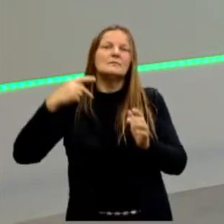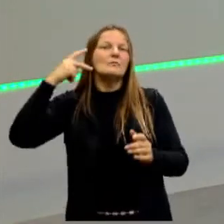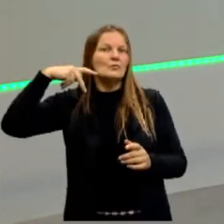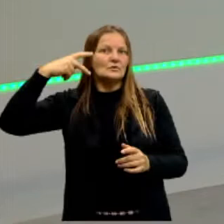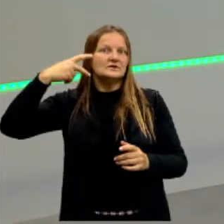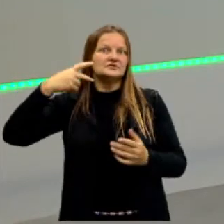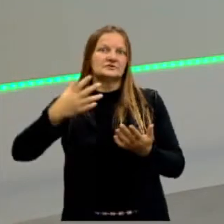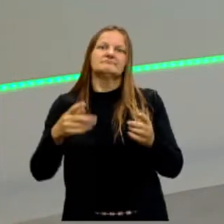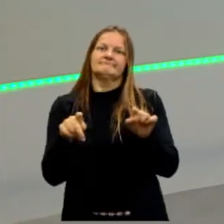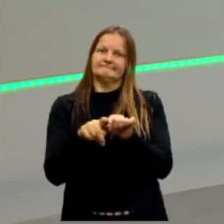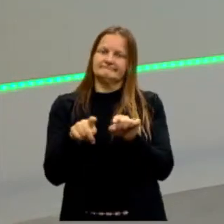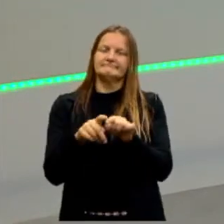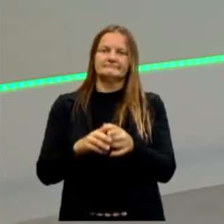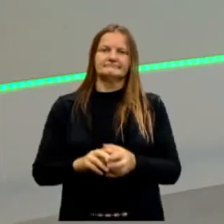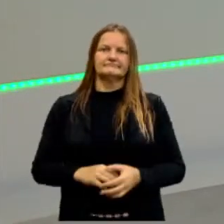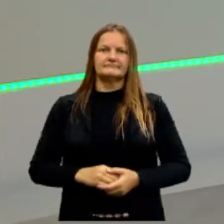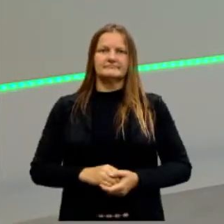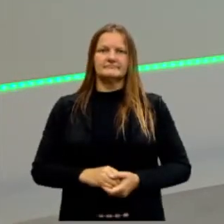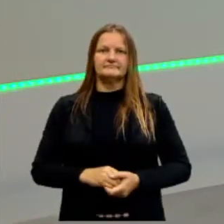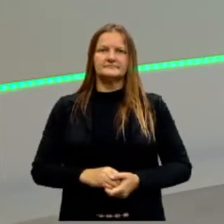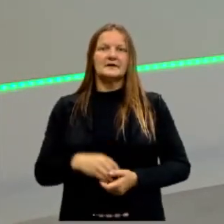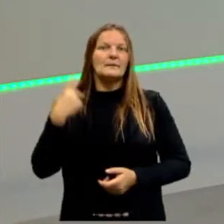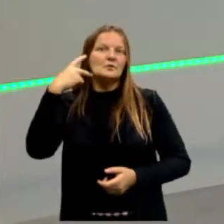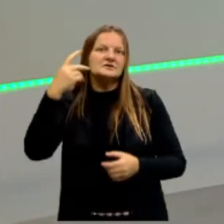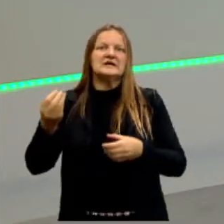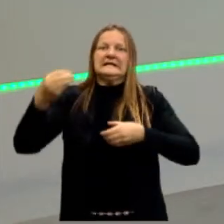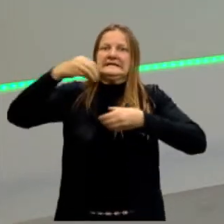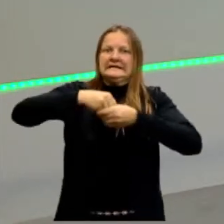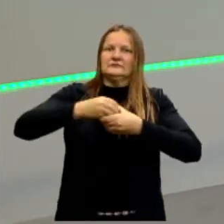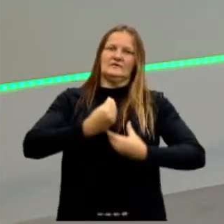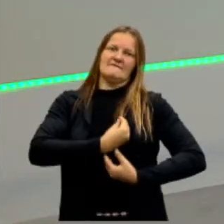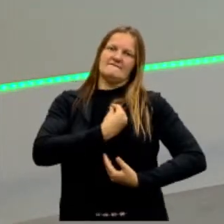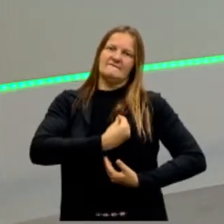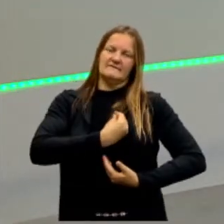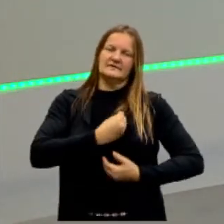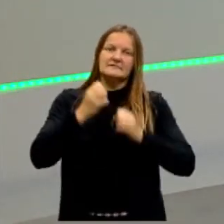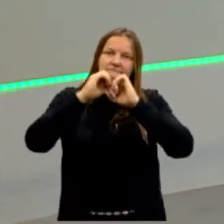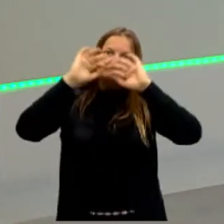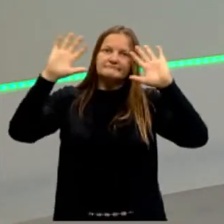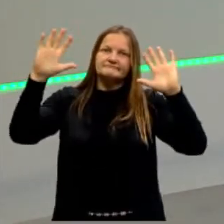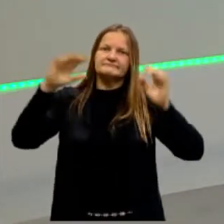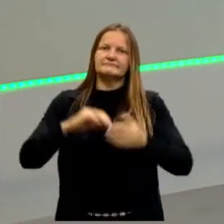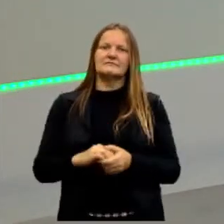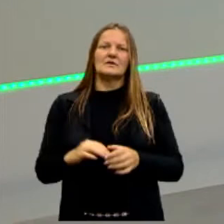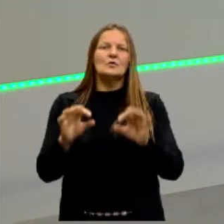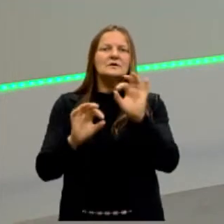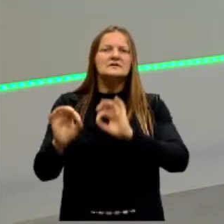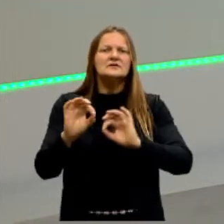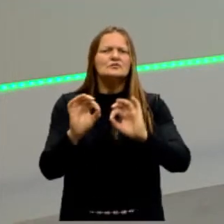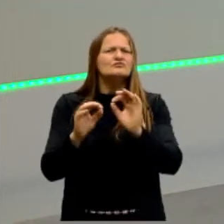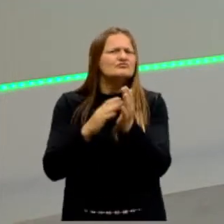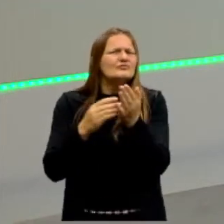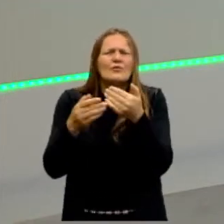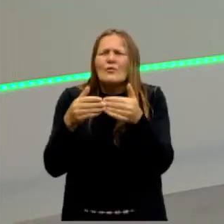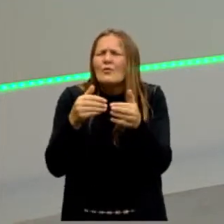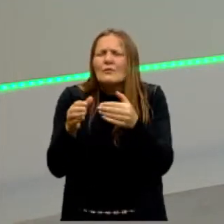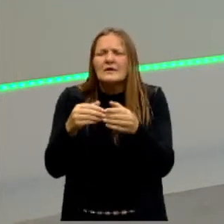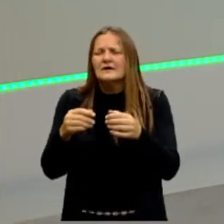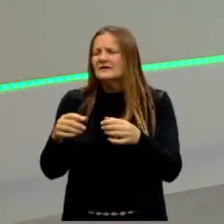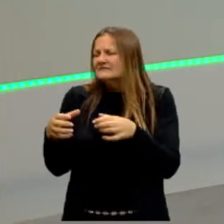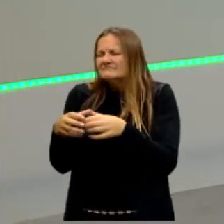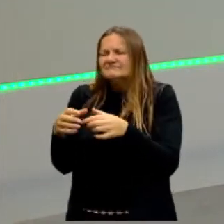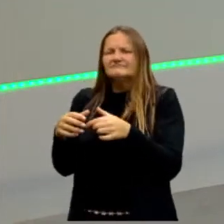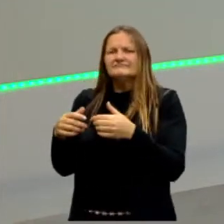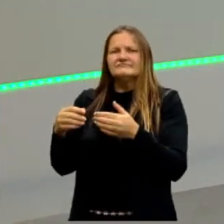a essência da política. Gente, vamos. Deixar bem claro isso. A organização social. organização. Vocês não trabalham em grupos.